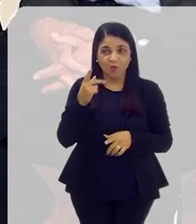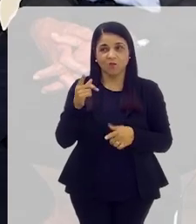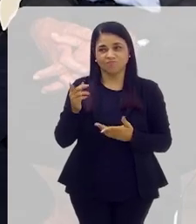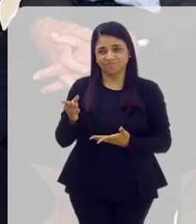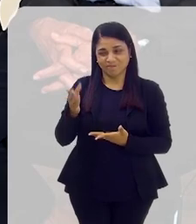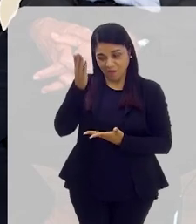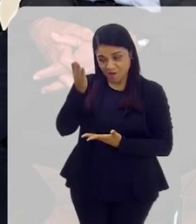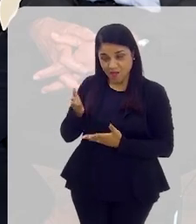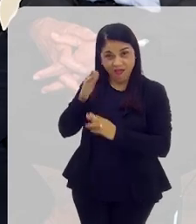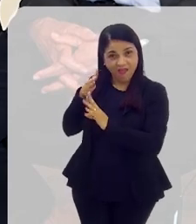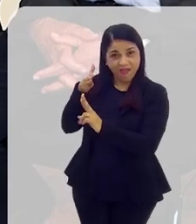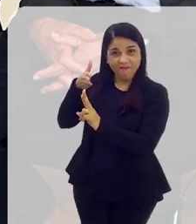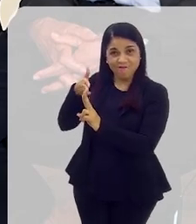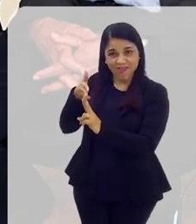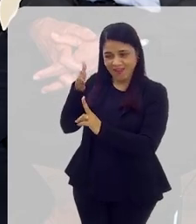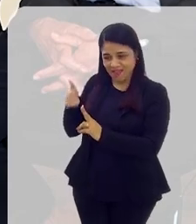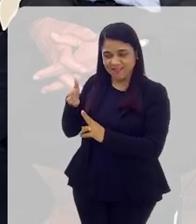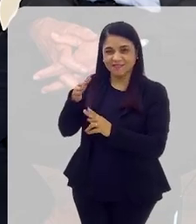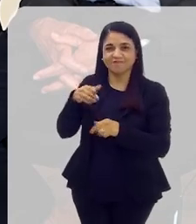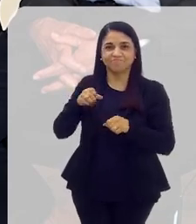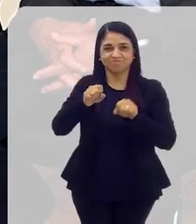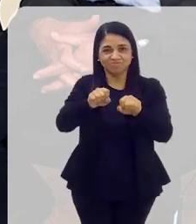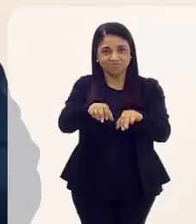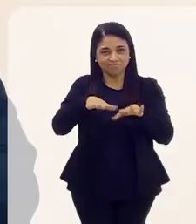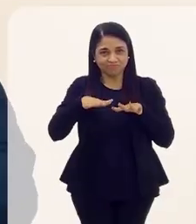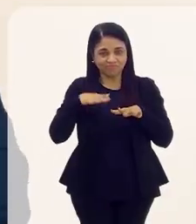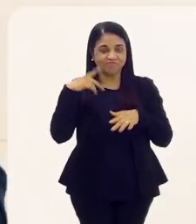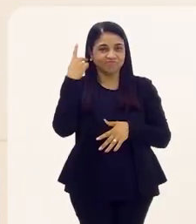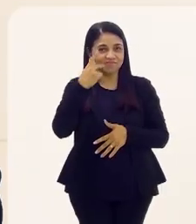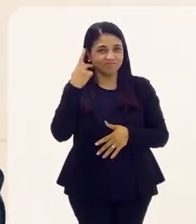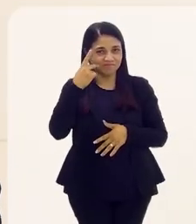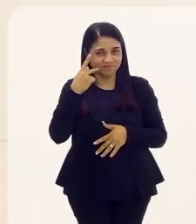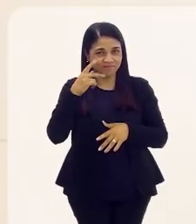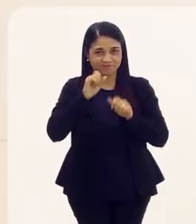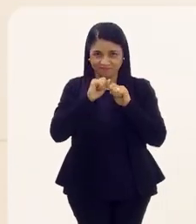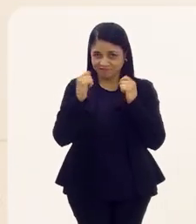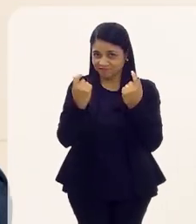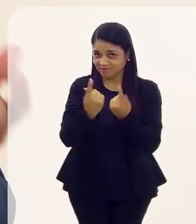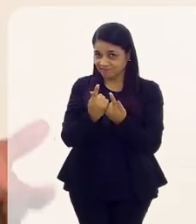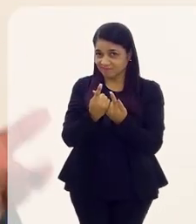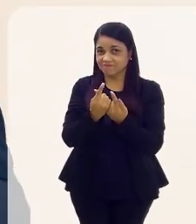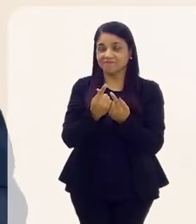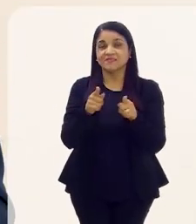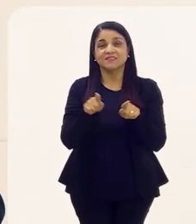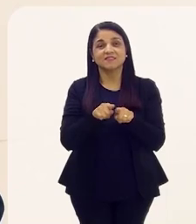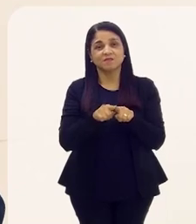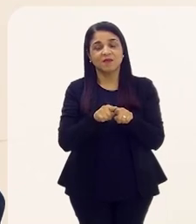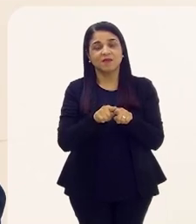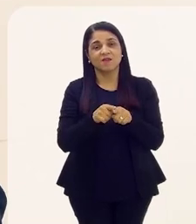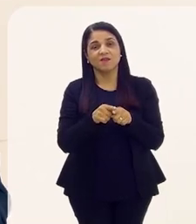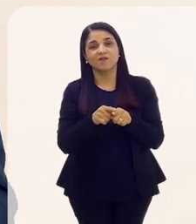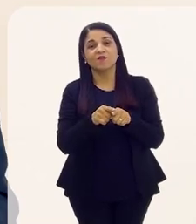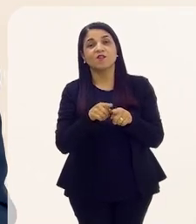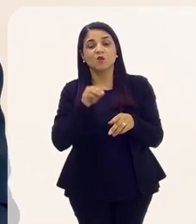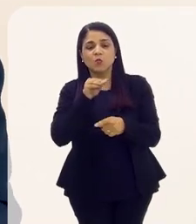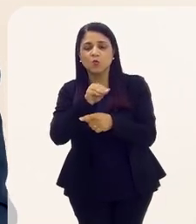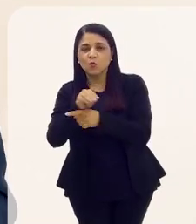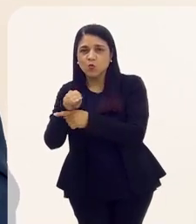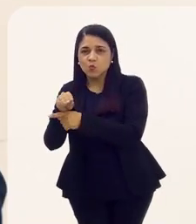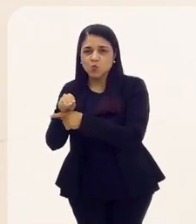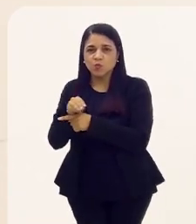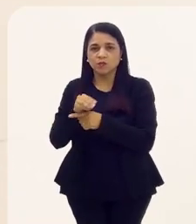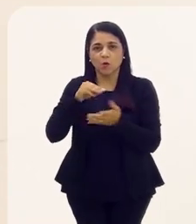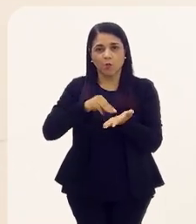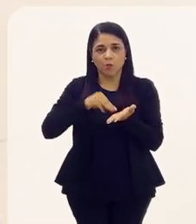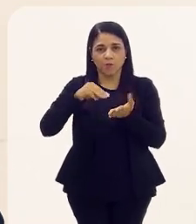um ícone, uma referência parlamentar da Assembleia Legislativa e que, além de outras questões, cuida